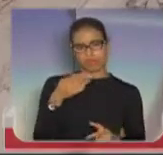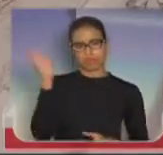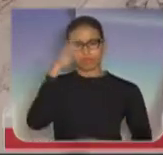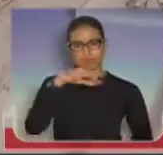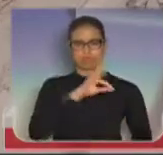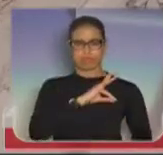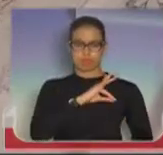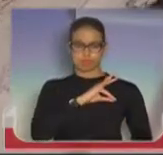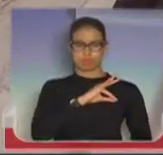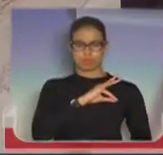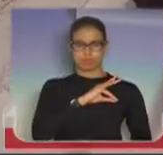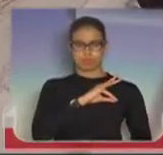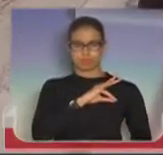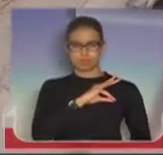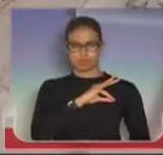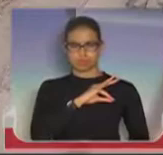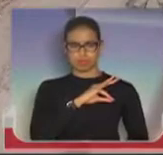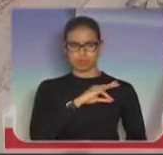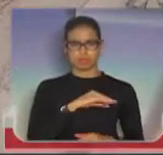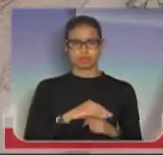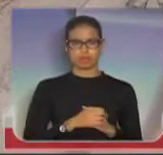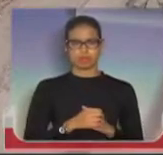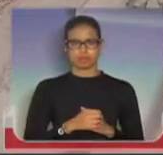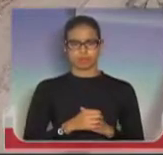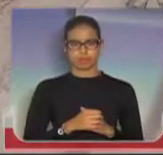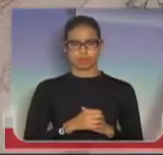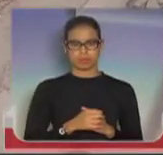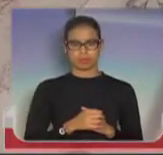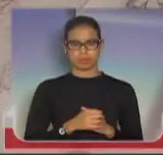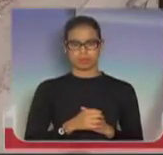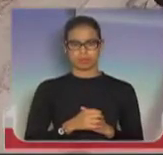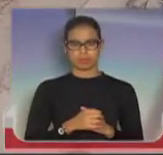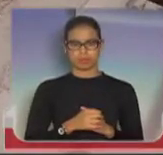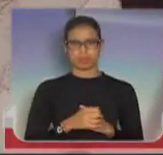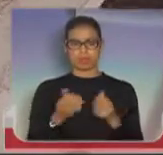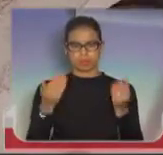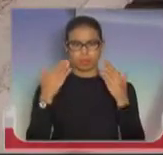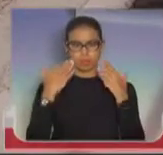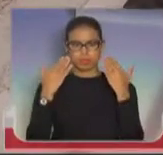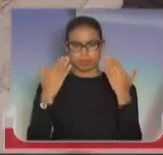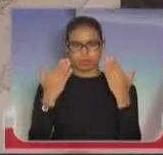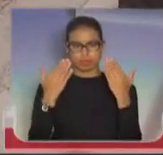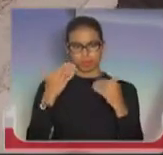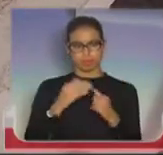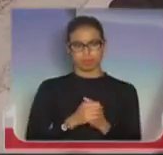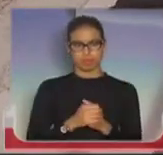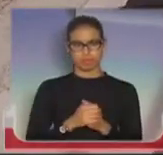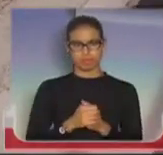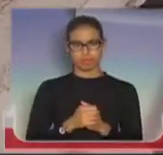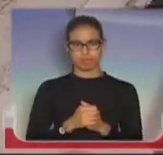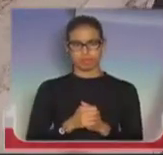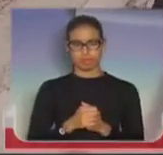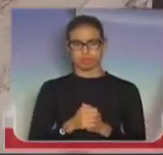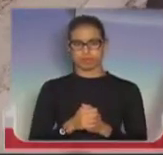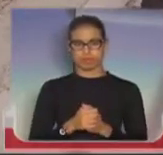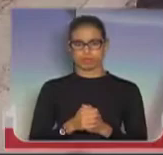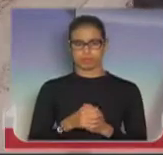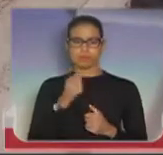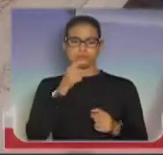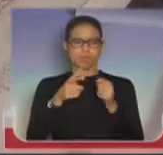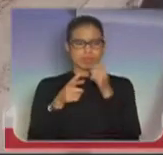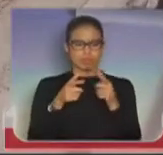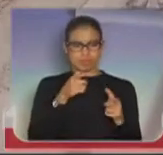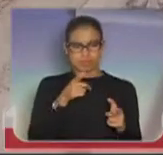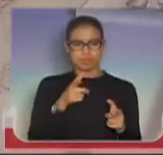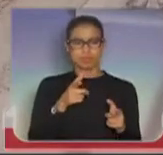forças de segurança. É só lá, obrigado, Marco, mas está longe, eu não consigo mostrar. Obrigado, Marcos. E os críticos de